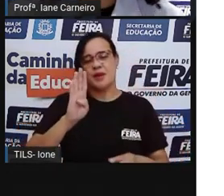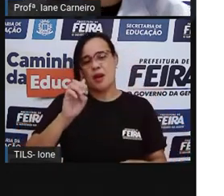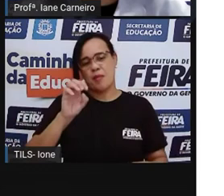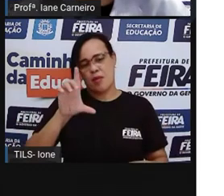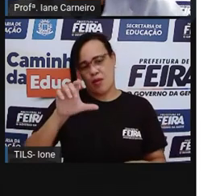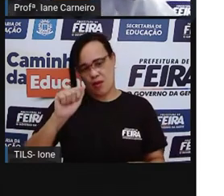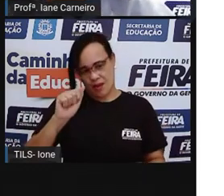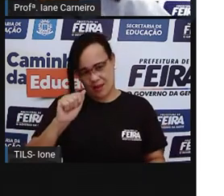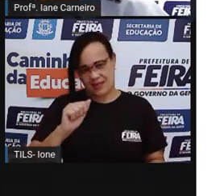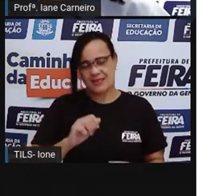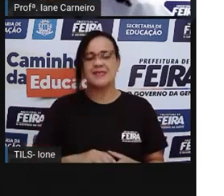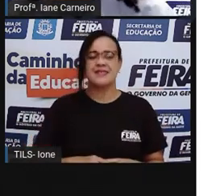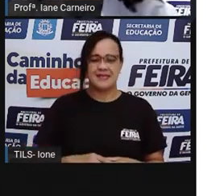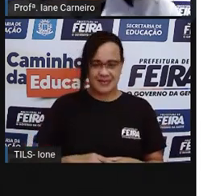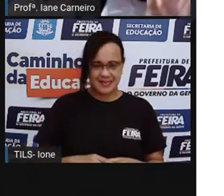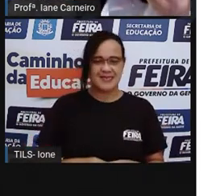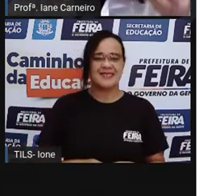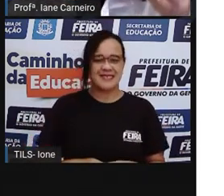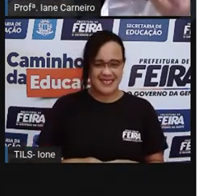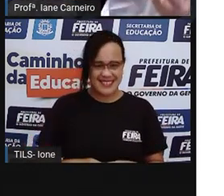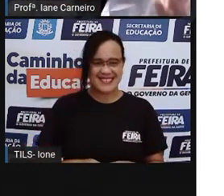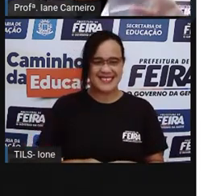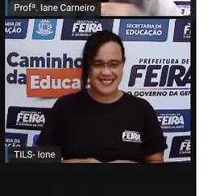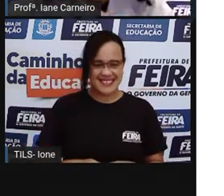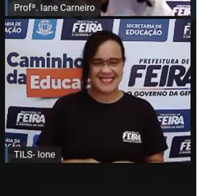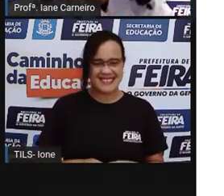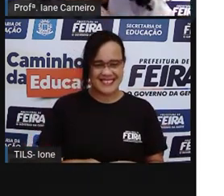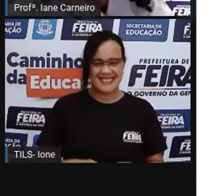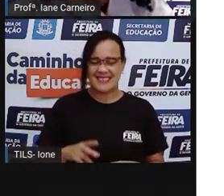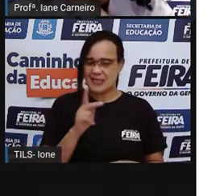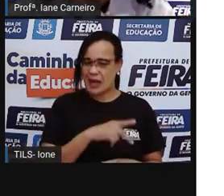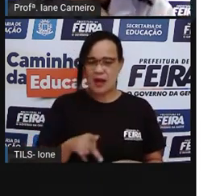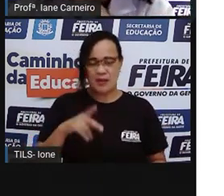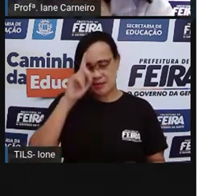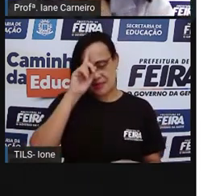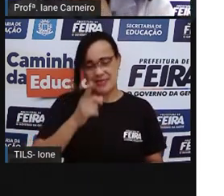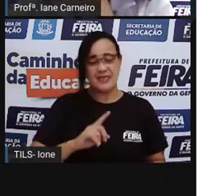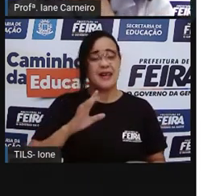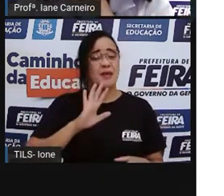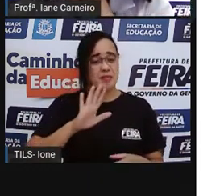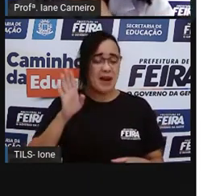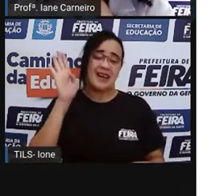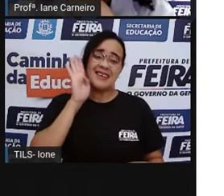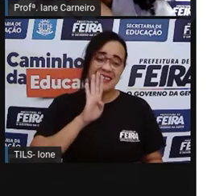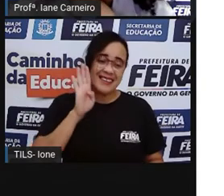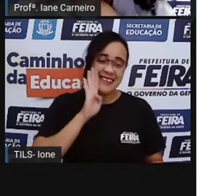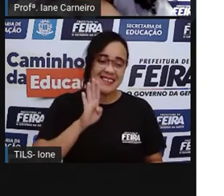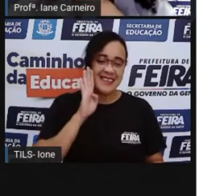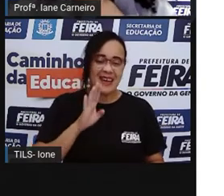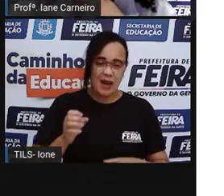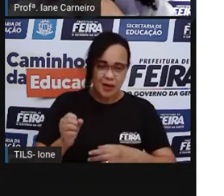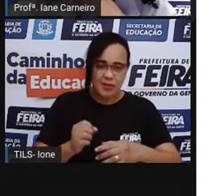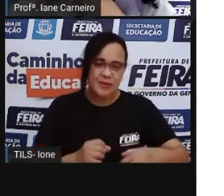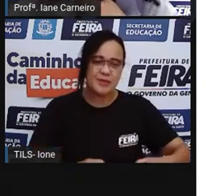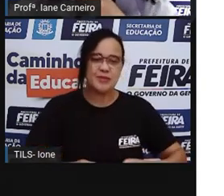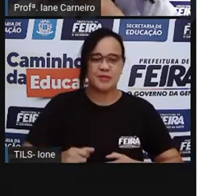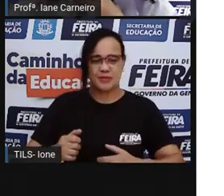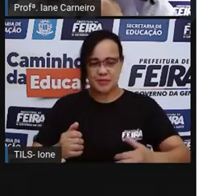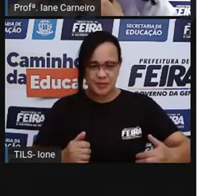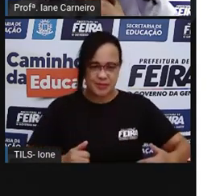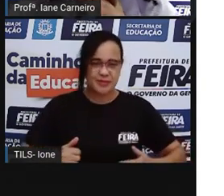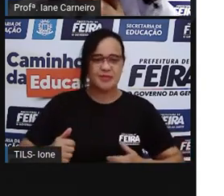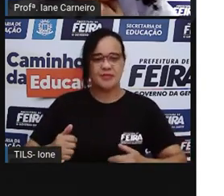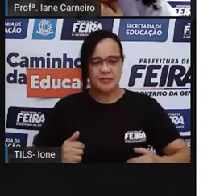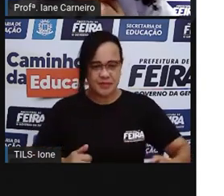Esse aqui que é bem divertido. Pró não sabe fazer muito, não. Mas ele é bem legal. É o bambolê. E aí vocês